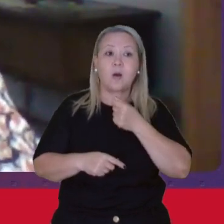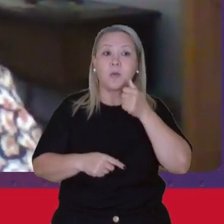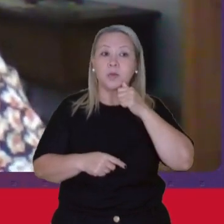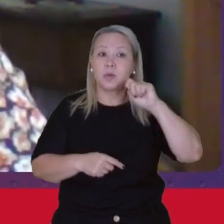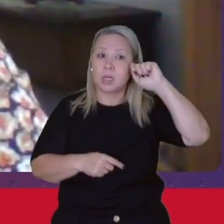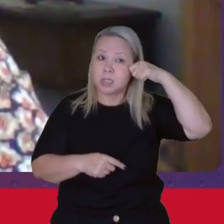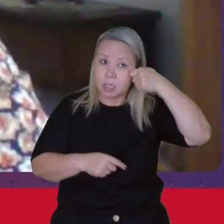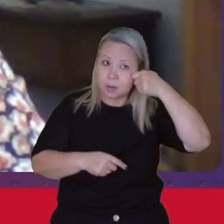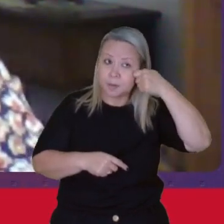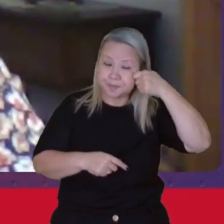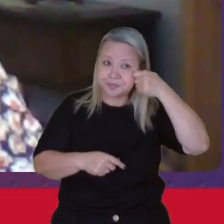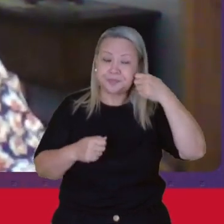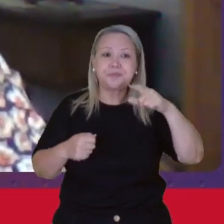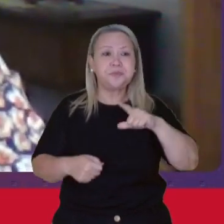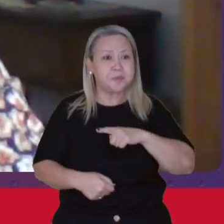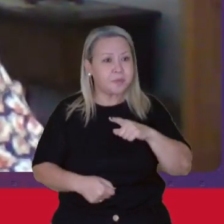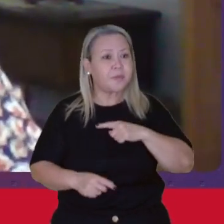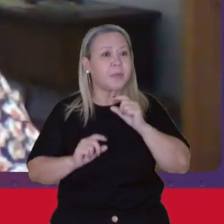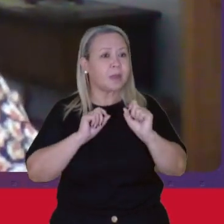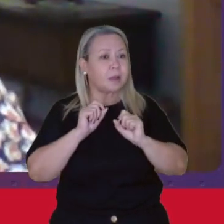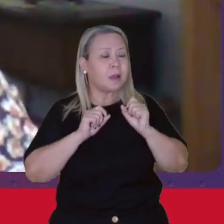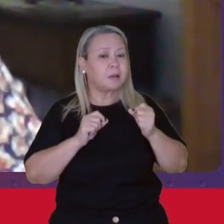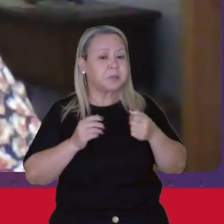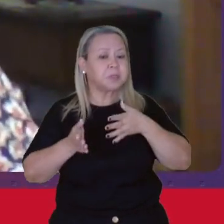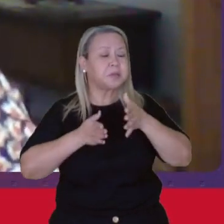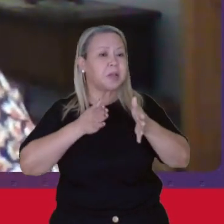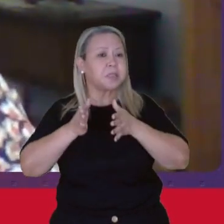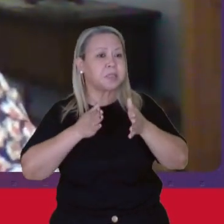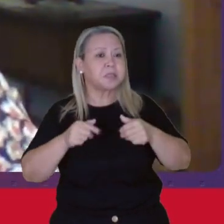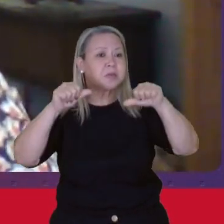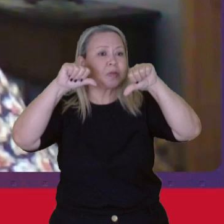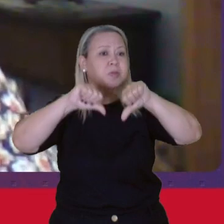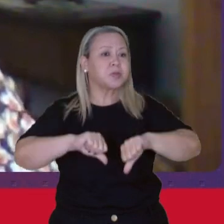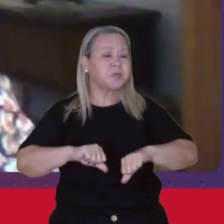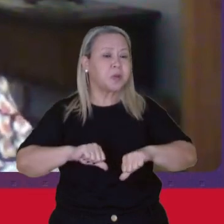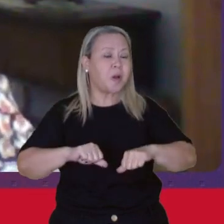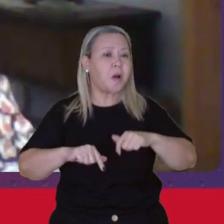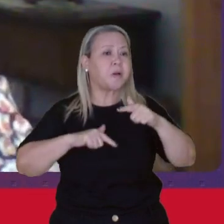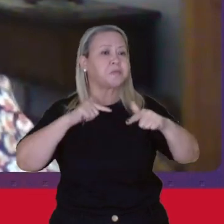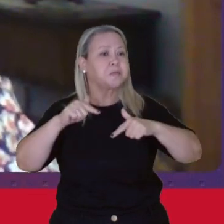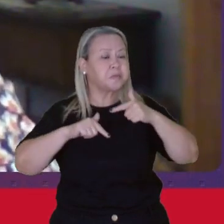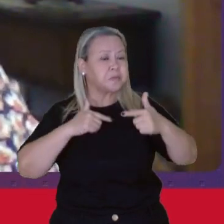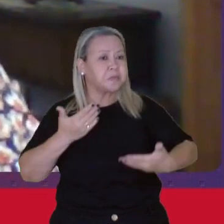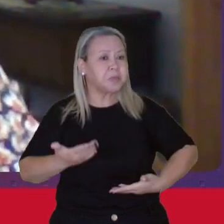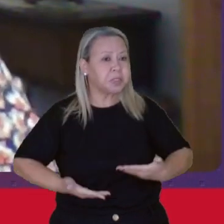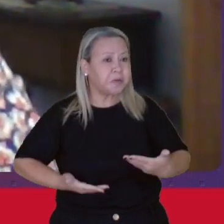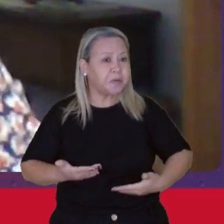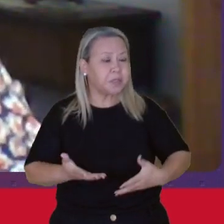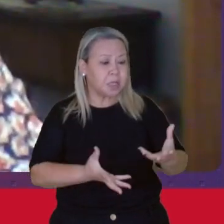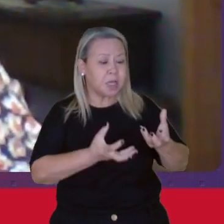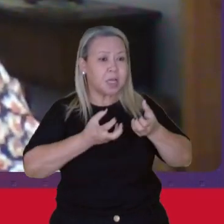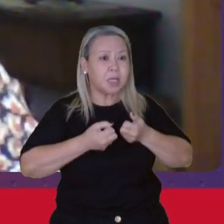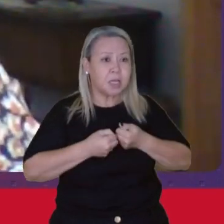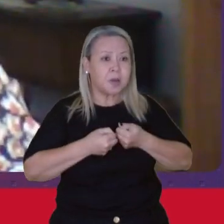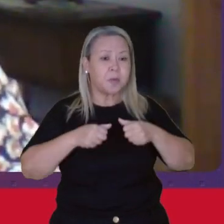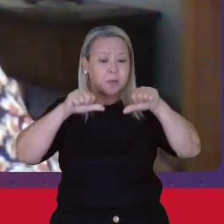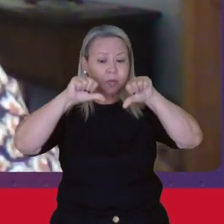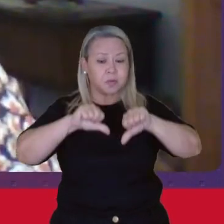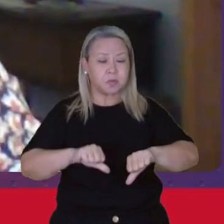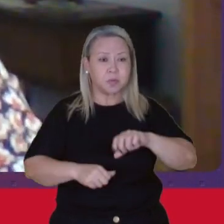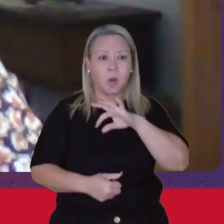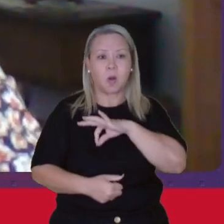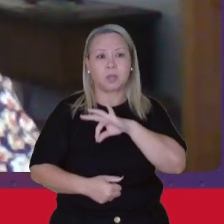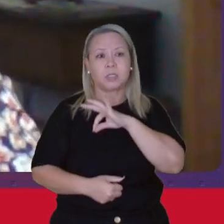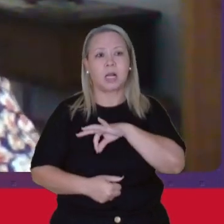negras Tiveram que acessar os piores empregos e receber os piores salários